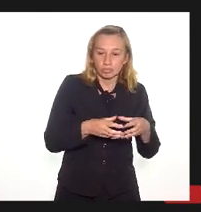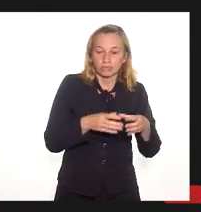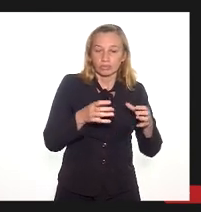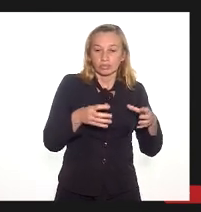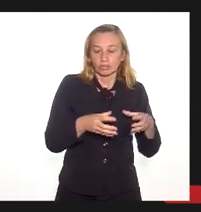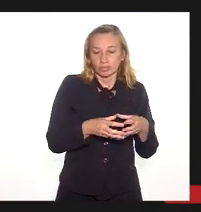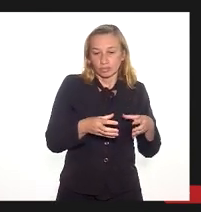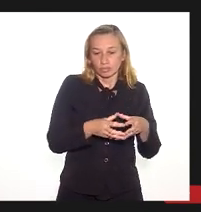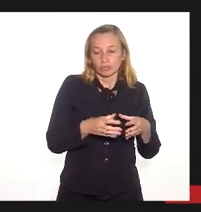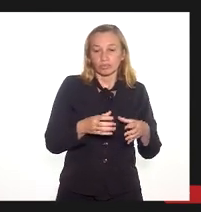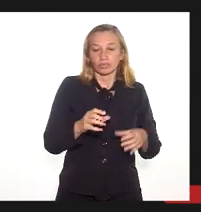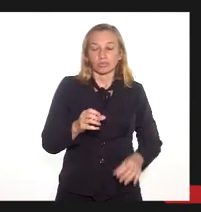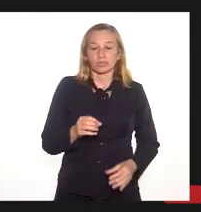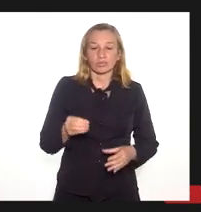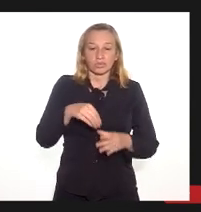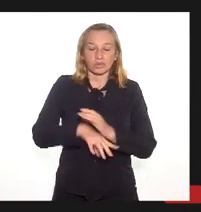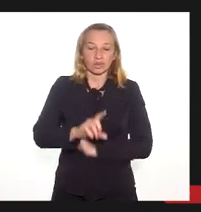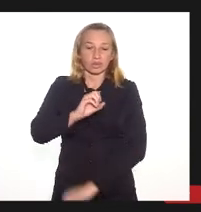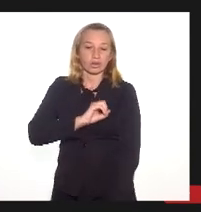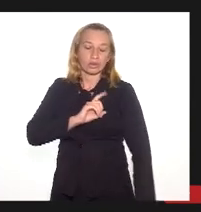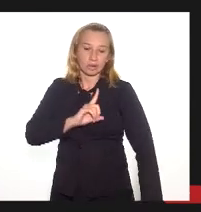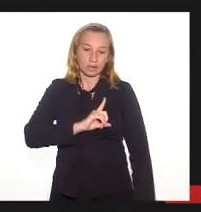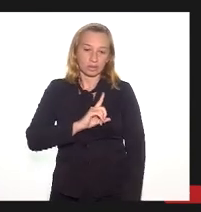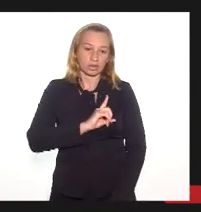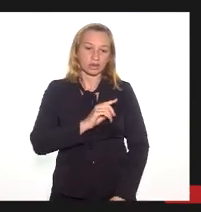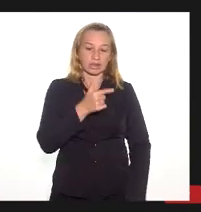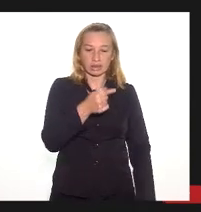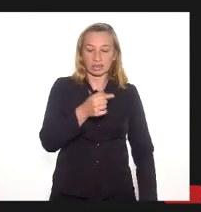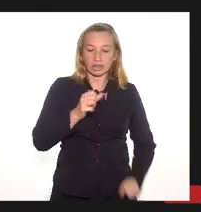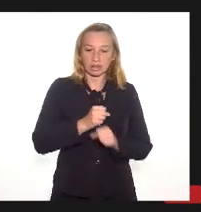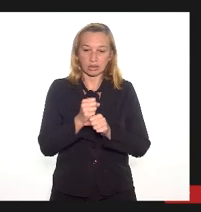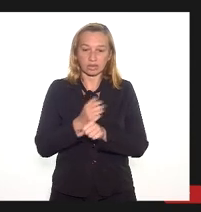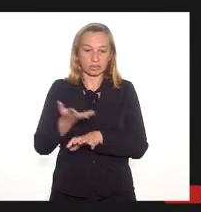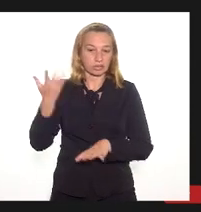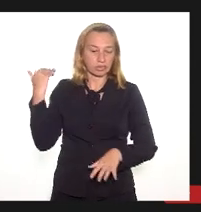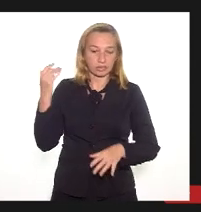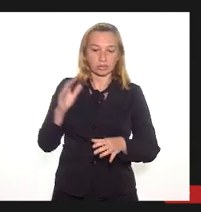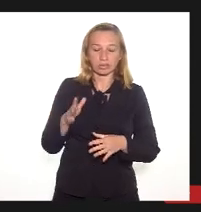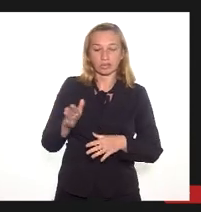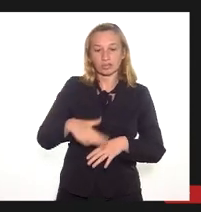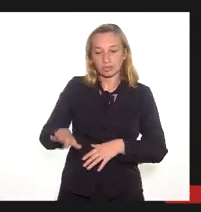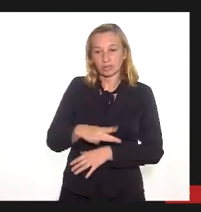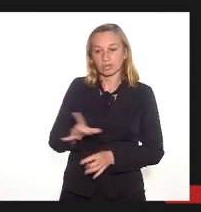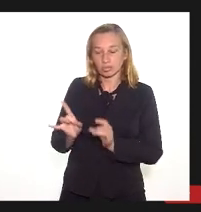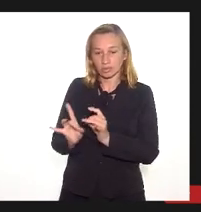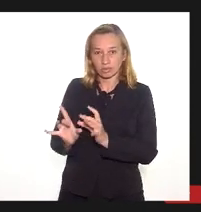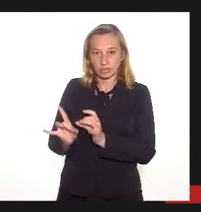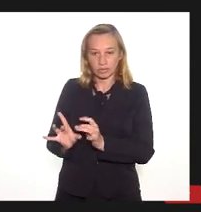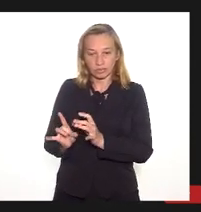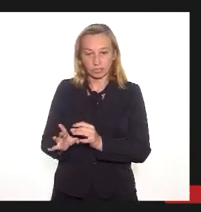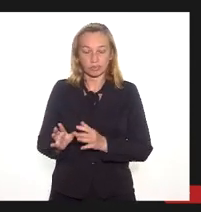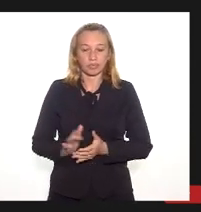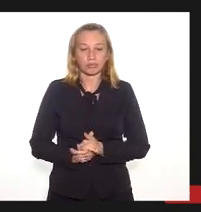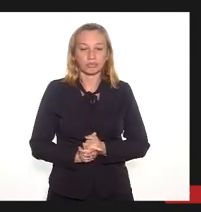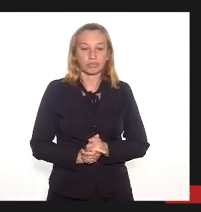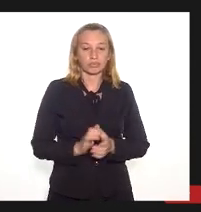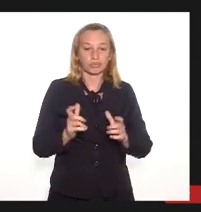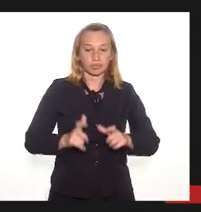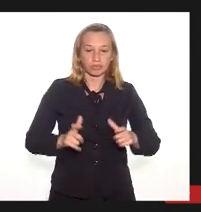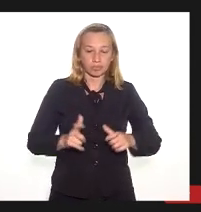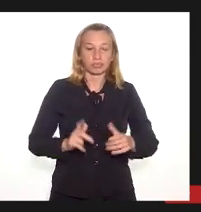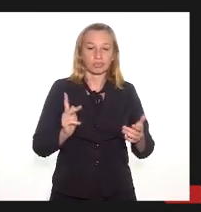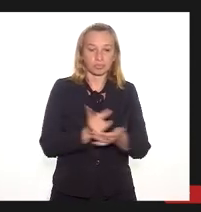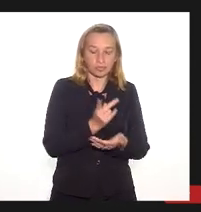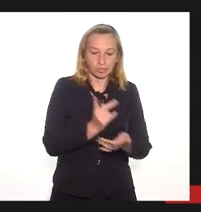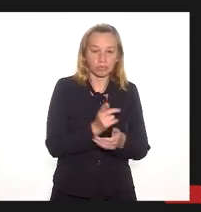instituiu em Duque de Caxias há uns sete anos atrás, contra um centro comercial, que ficava em local inadequado